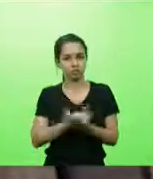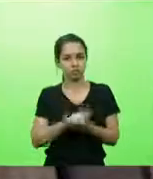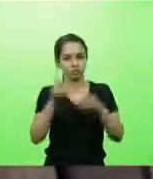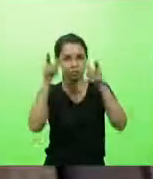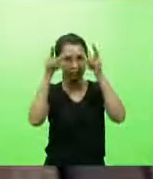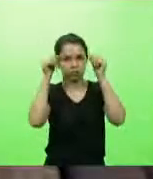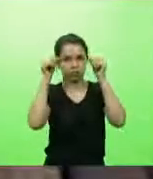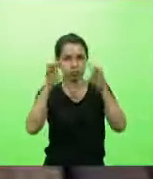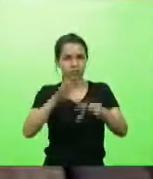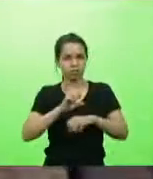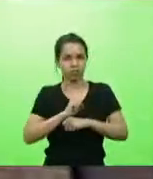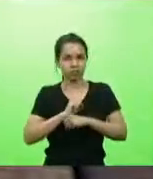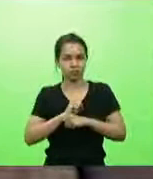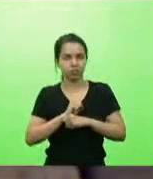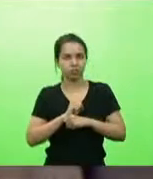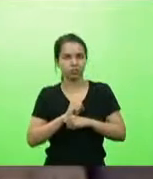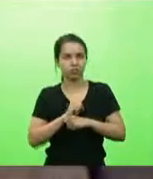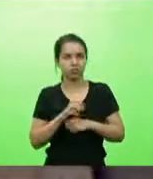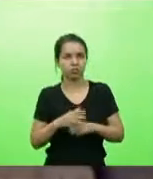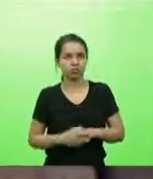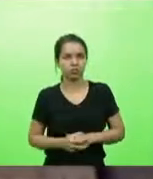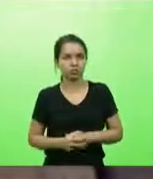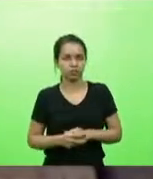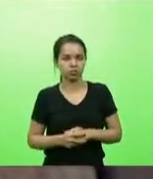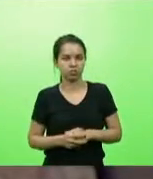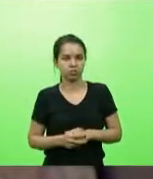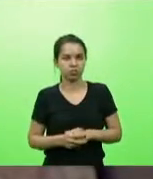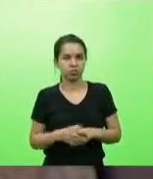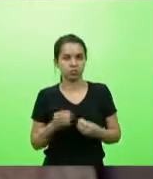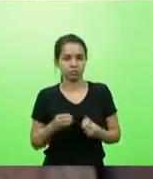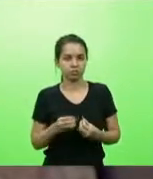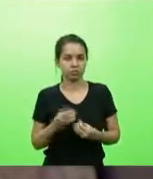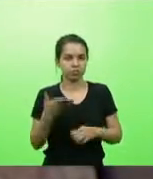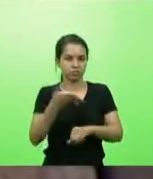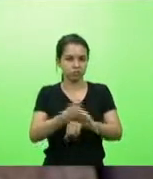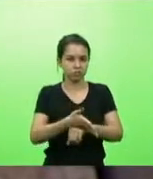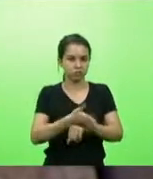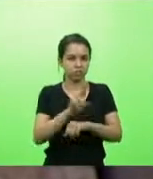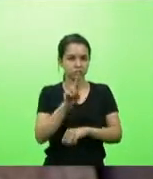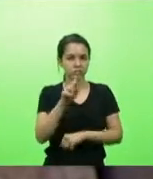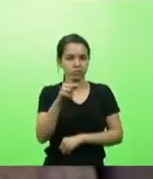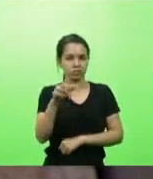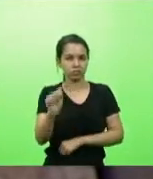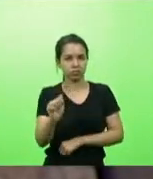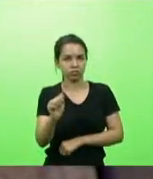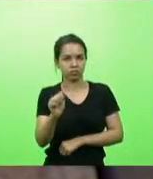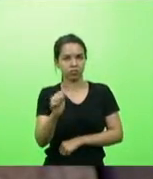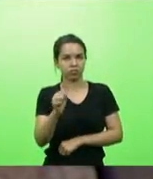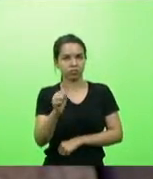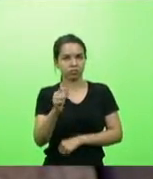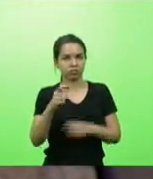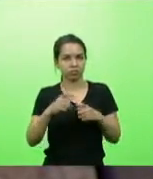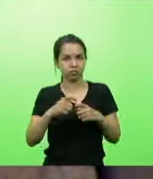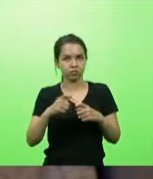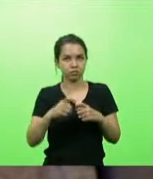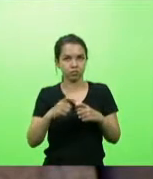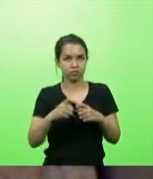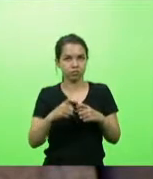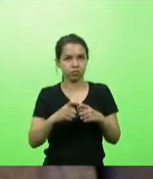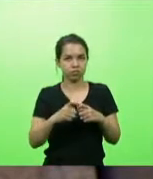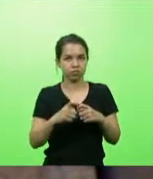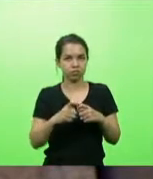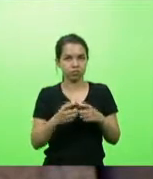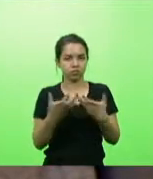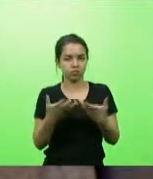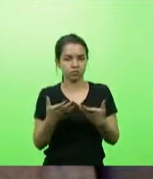levou até lá a UPA e a médica simplesmente ia dar só analgésico